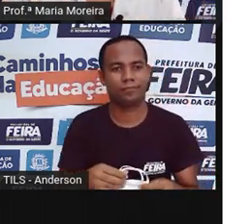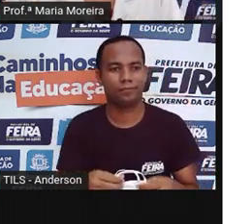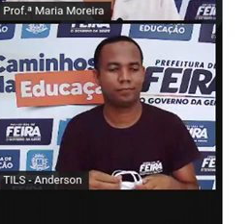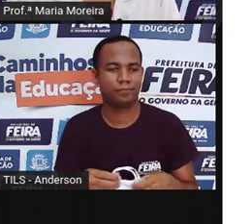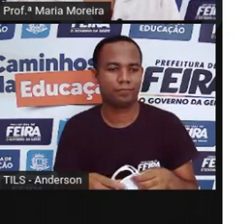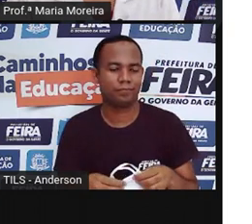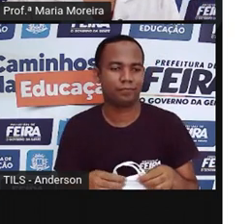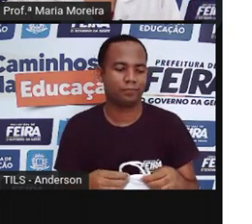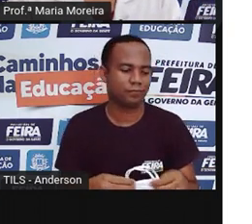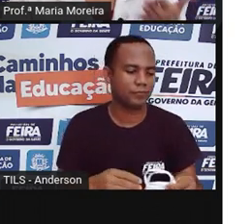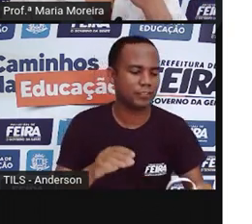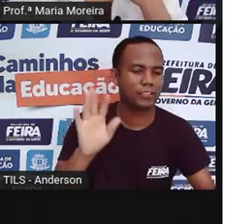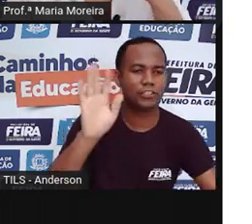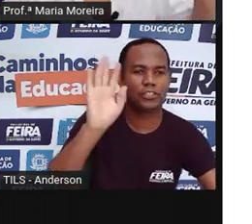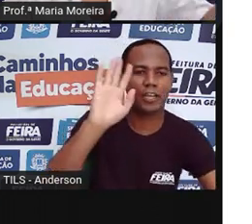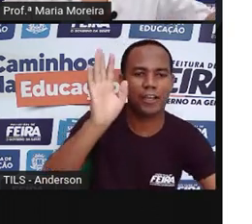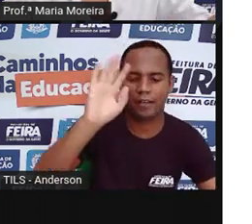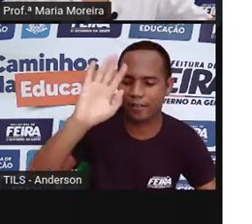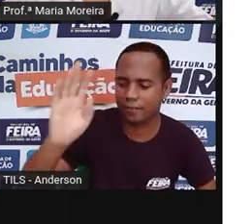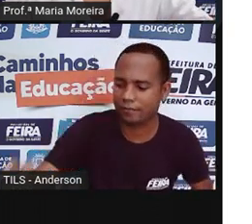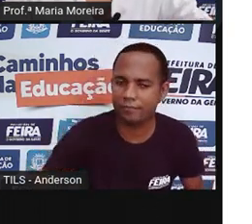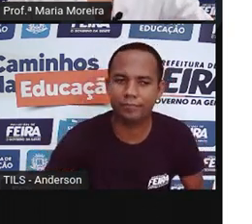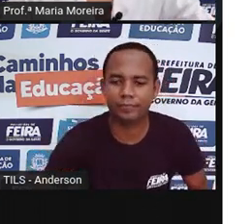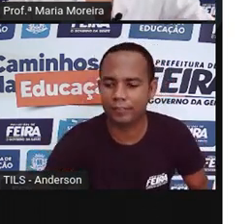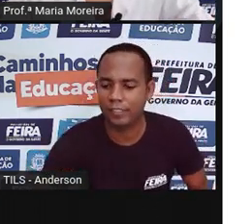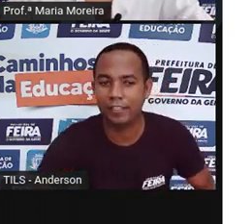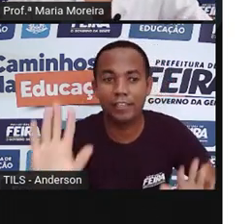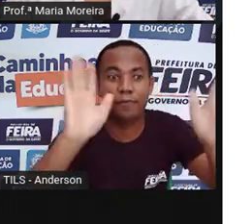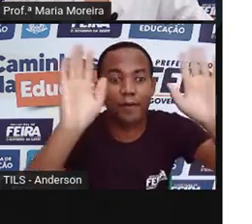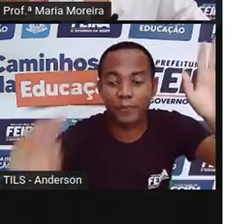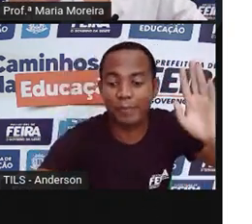cuidem de quem vocês amam, tá? Um beijo